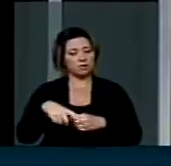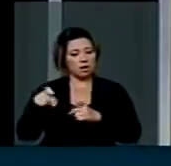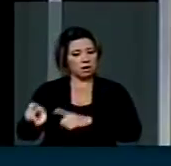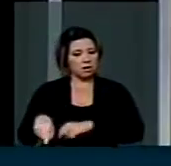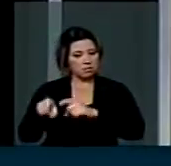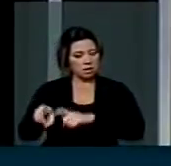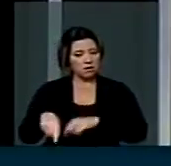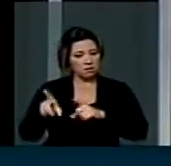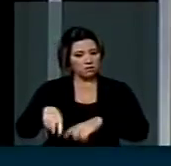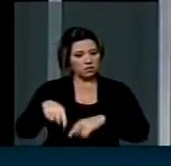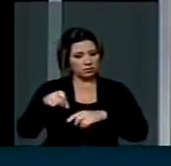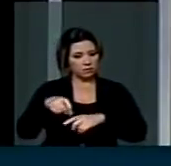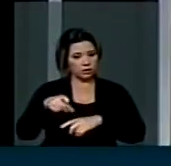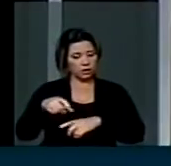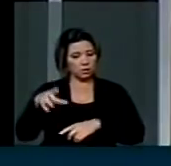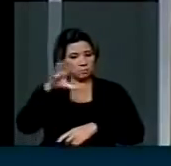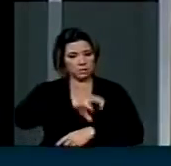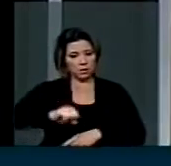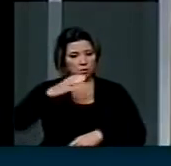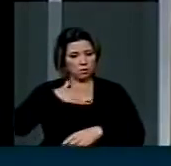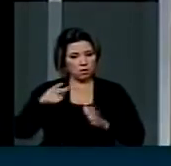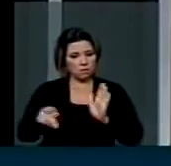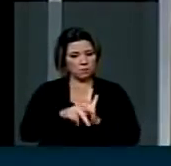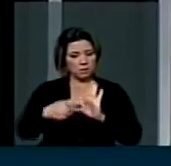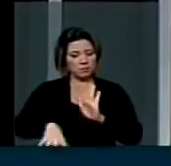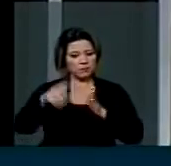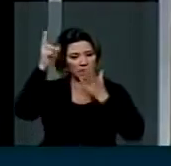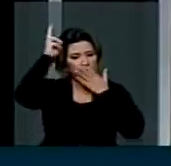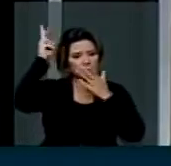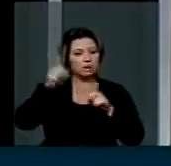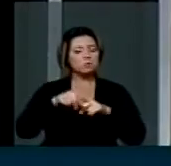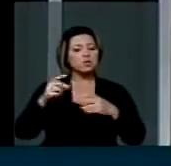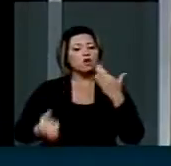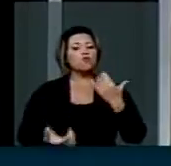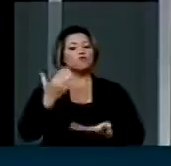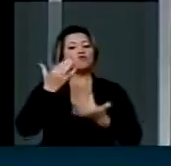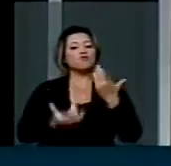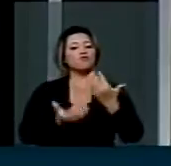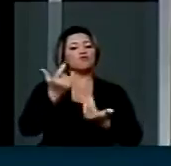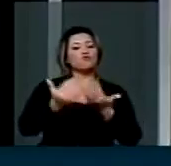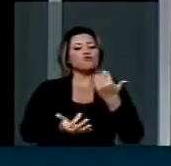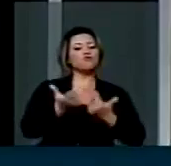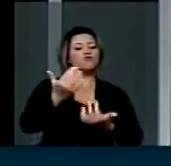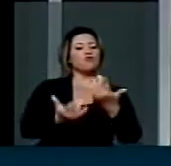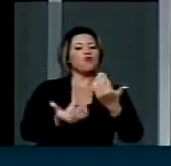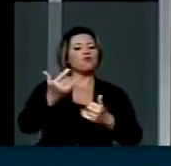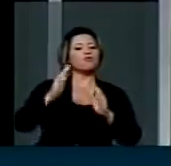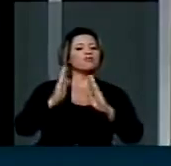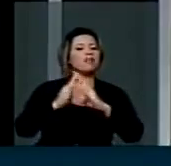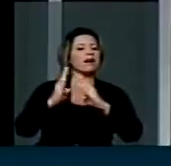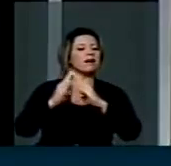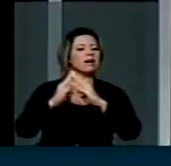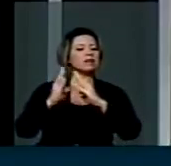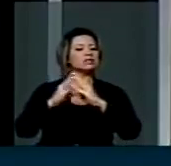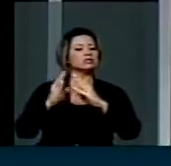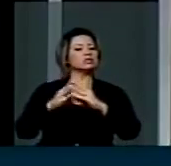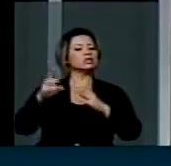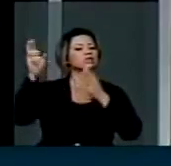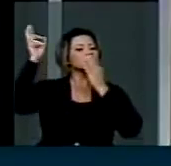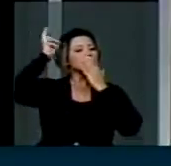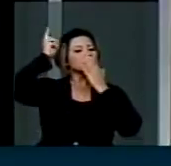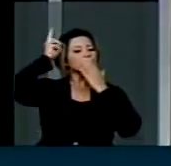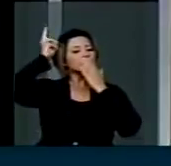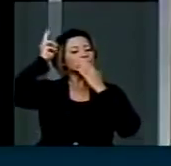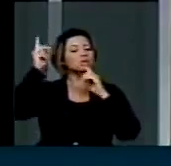tomara, por que tocaram fogo nas casas dos índios no acostamento da rodovia? E é isso que ela está